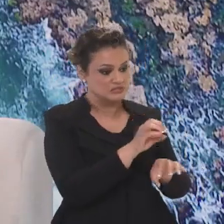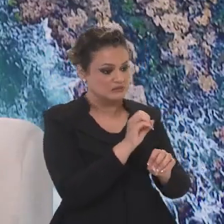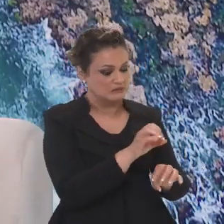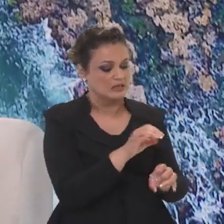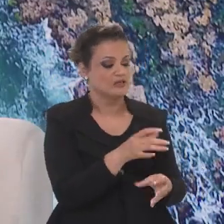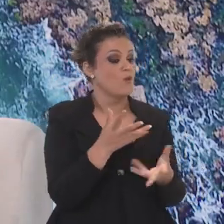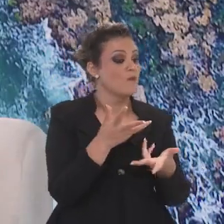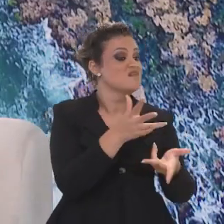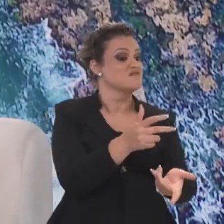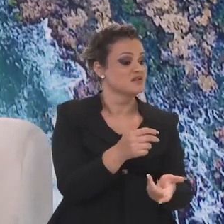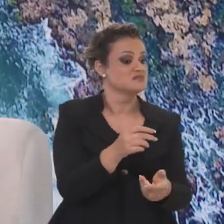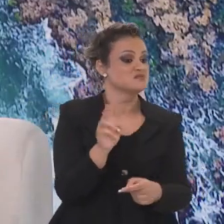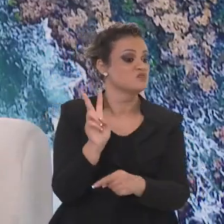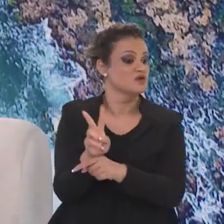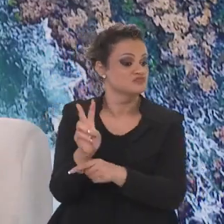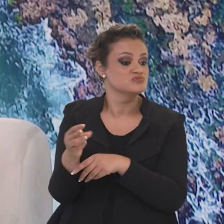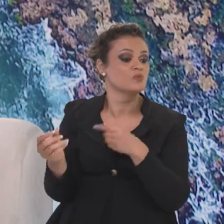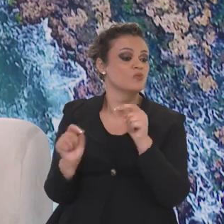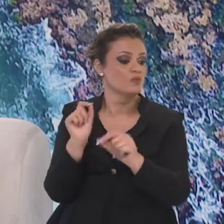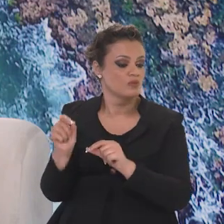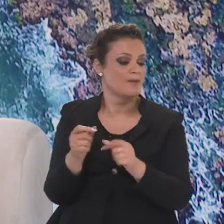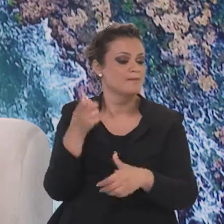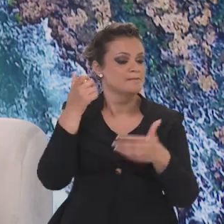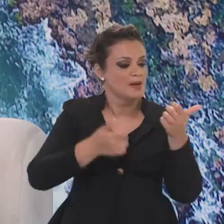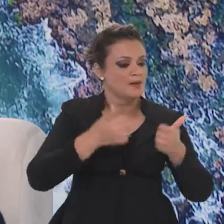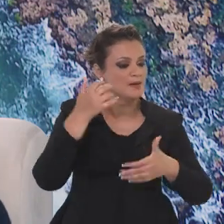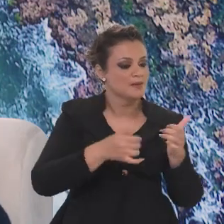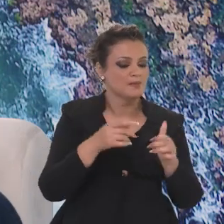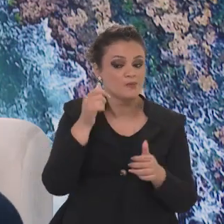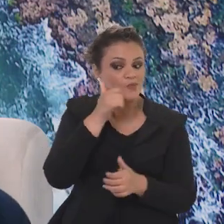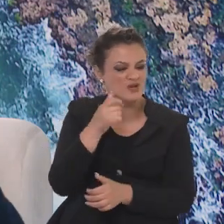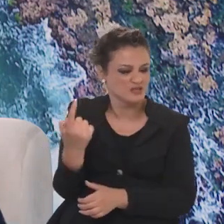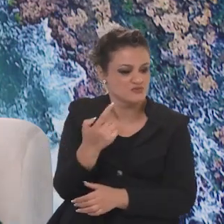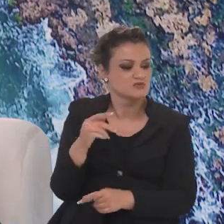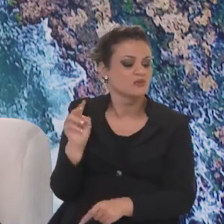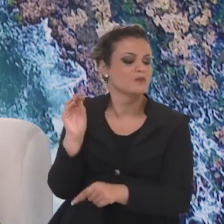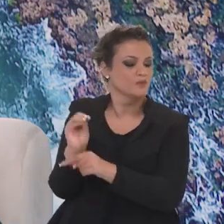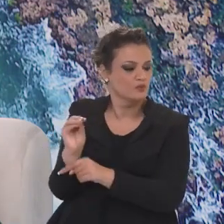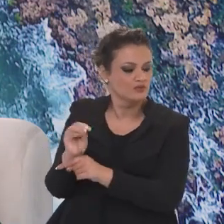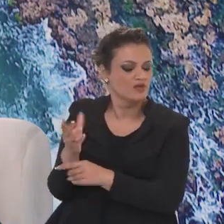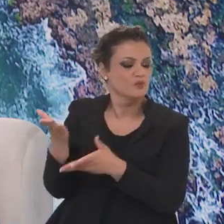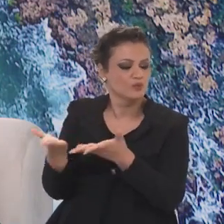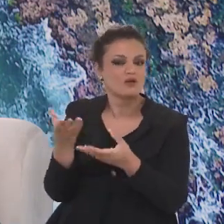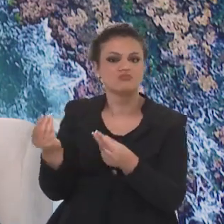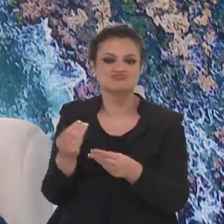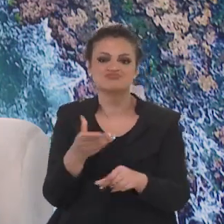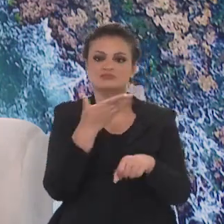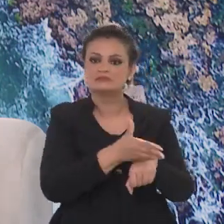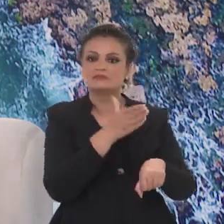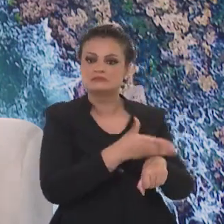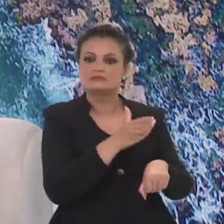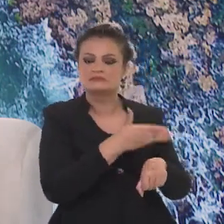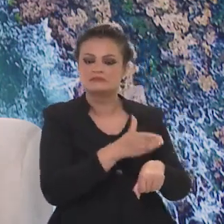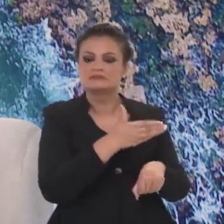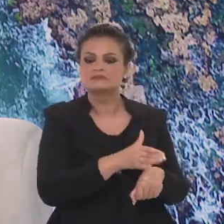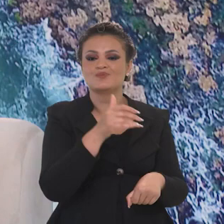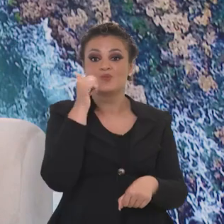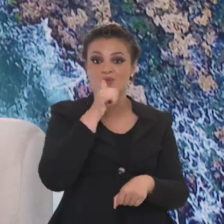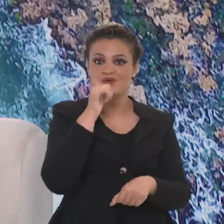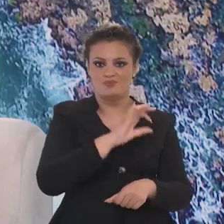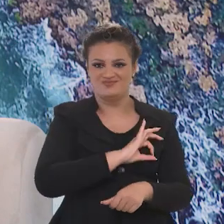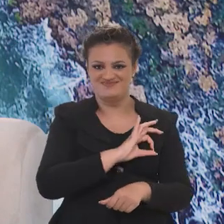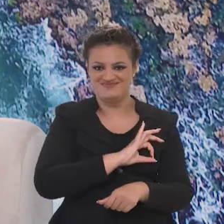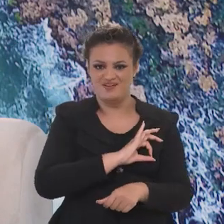um treinamento, qualificar essas polícias para trabalhar com turismo e com mulheres que viajam sozinhas. Então, é fazer um treinamento de policiais